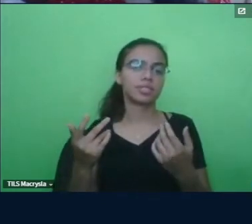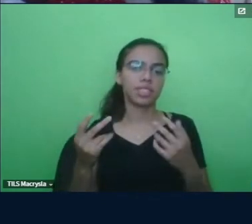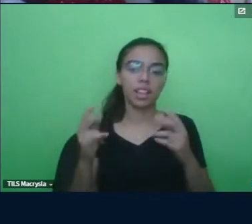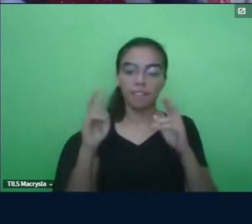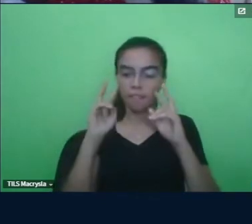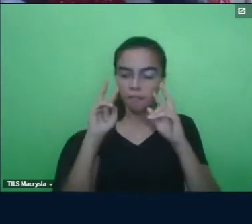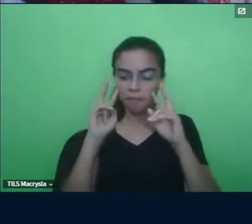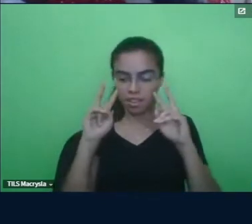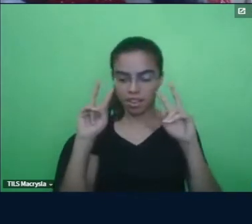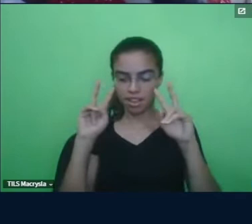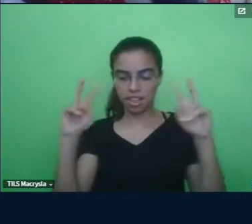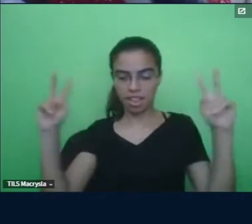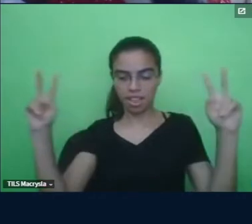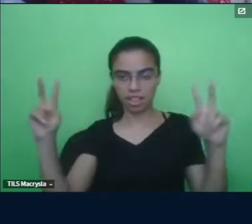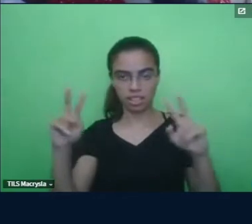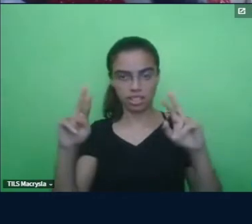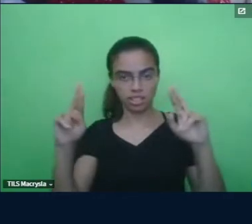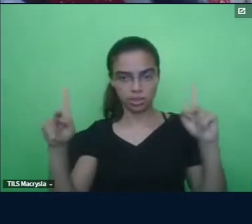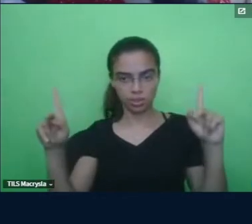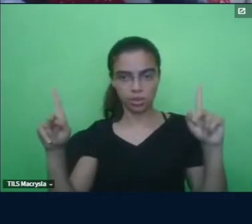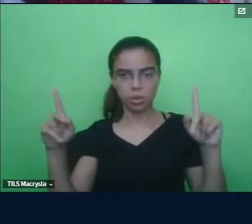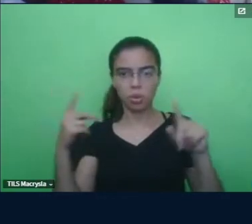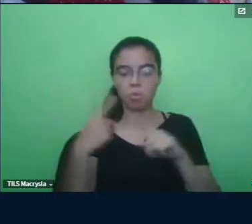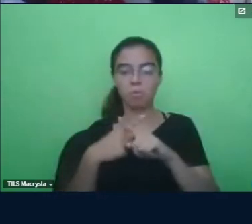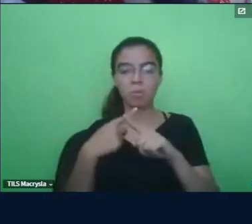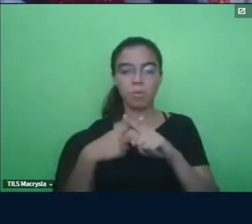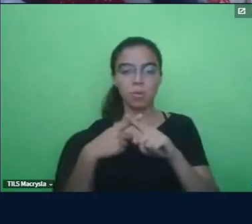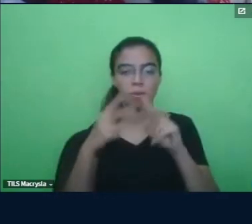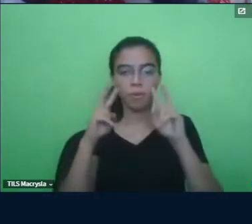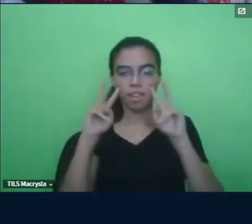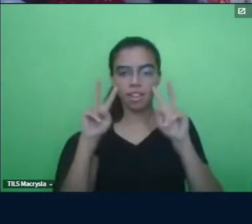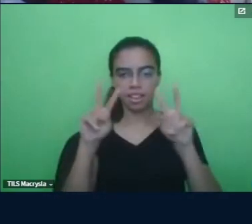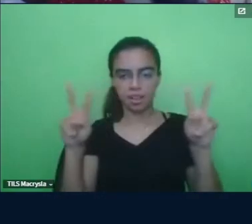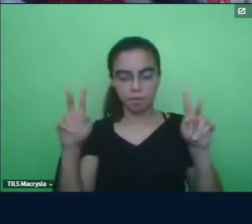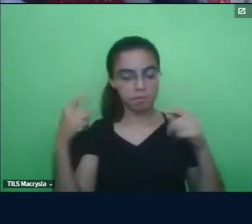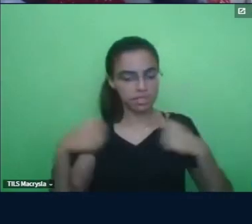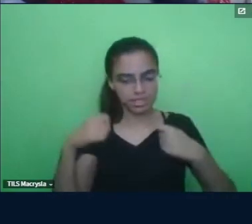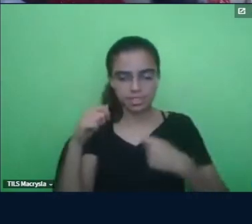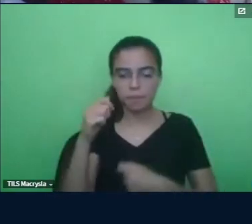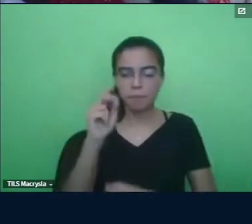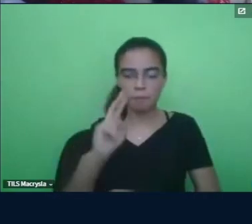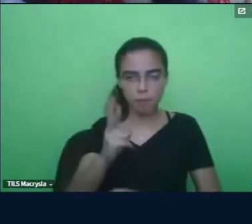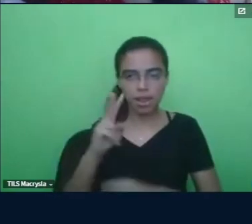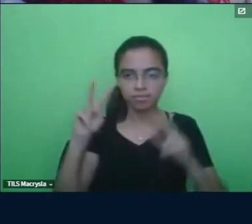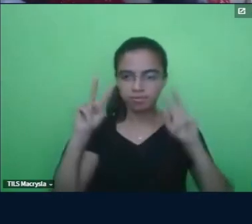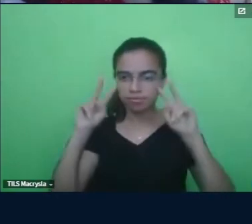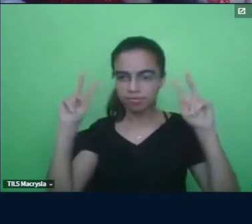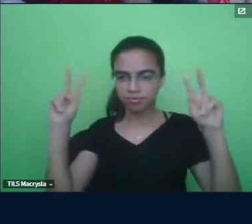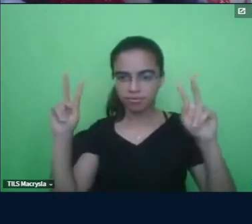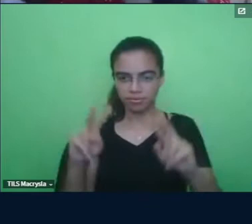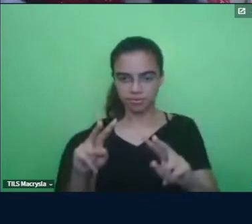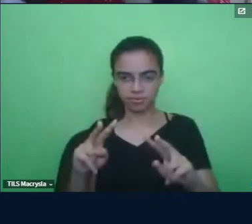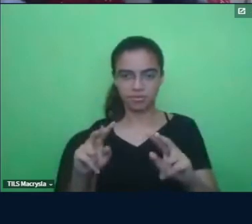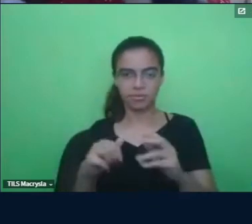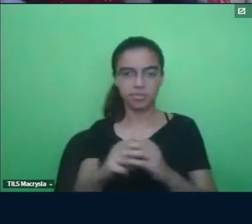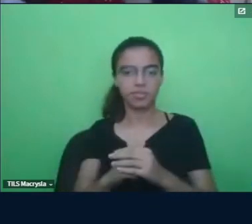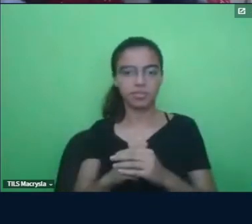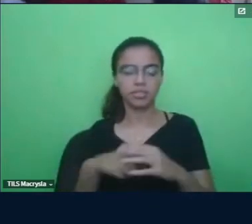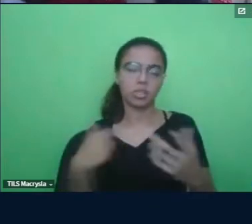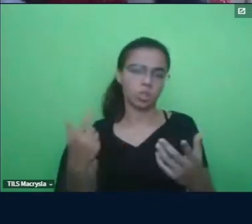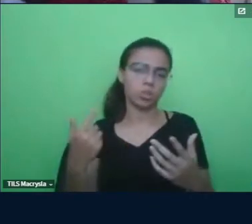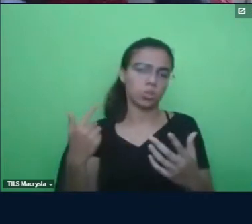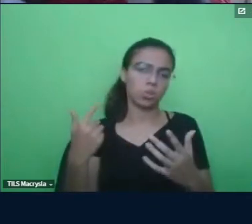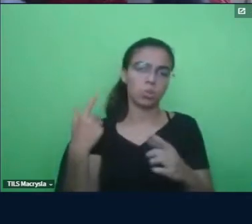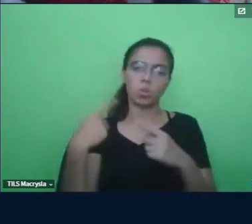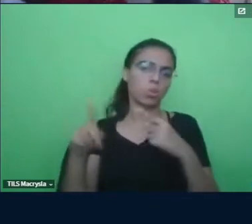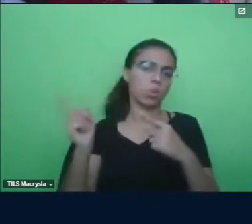olhares opostos, porque não estão olhando para a mesma coisa. Agora, nós discordamos de que a aprendizagem seja mecânica. Isso